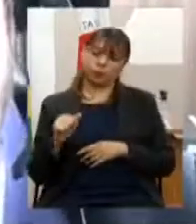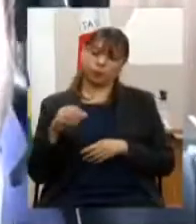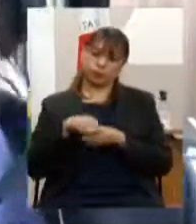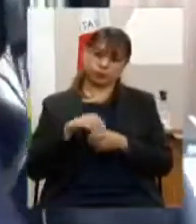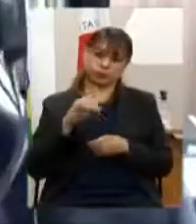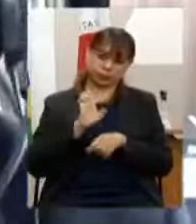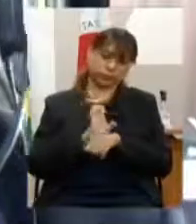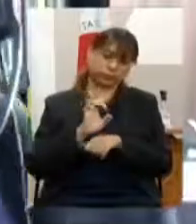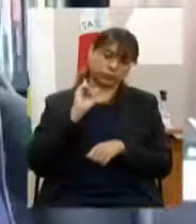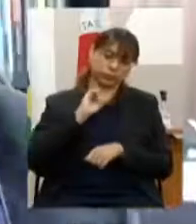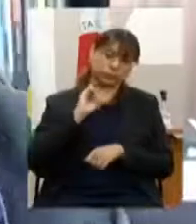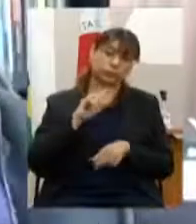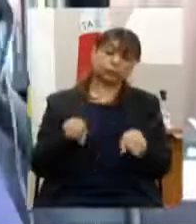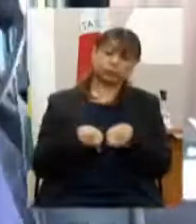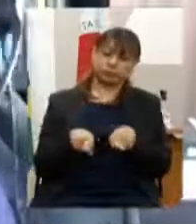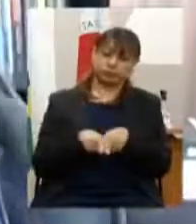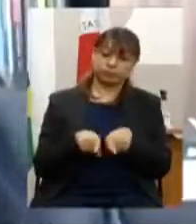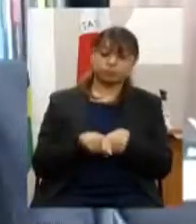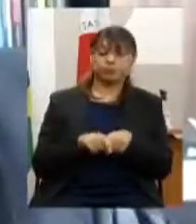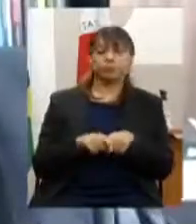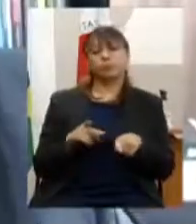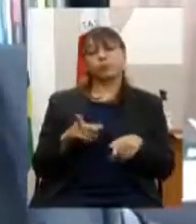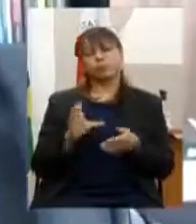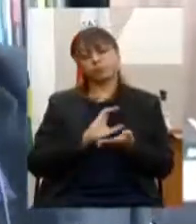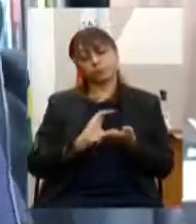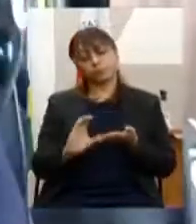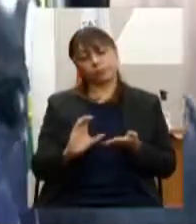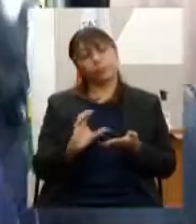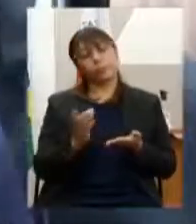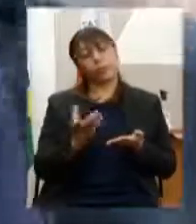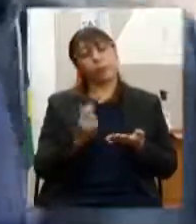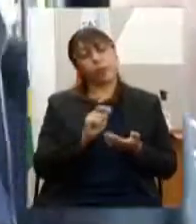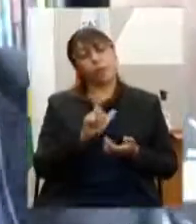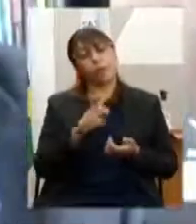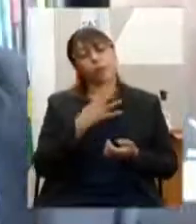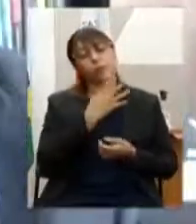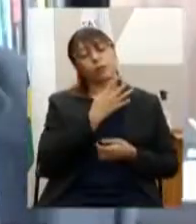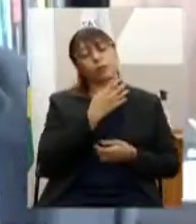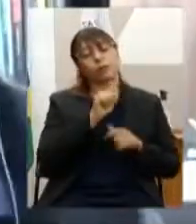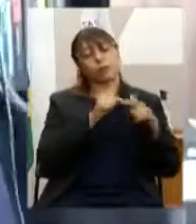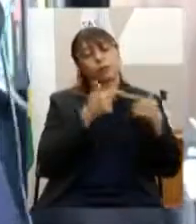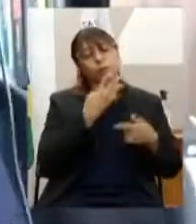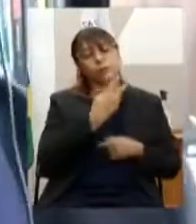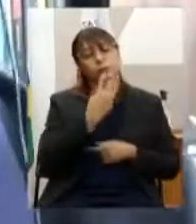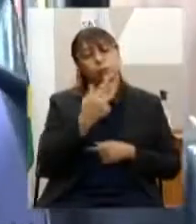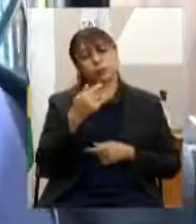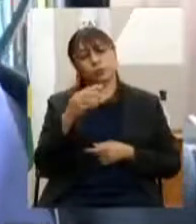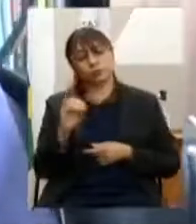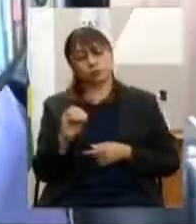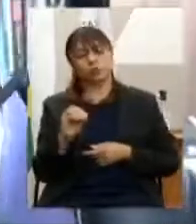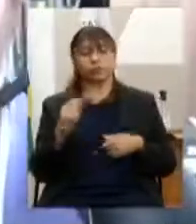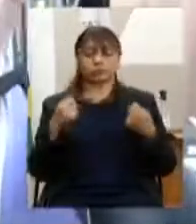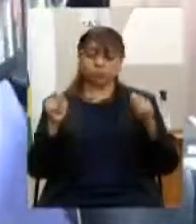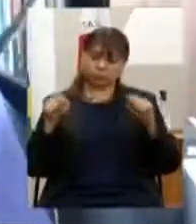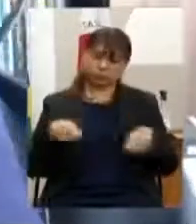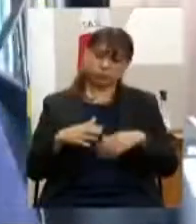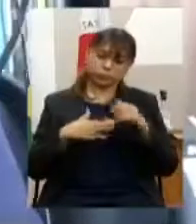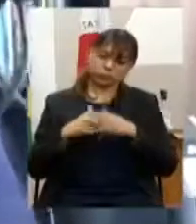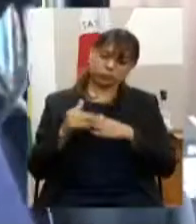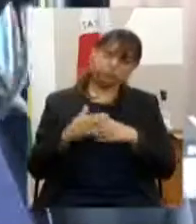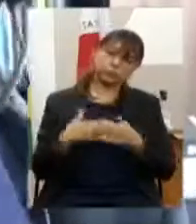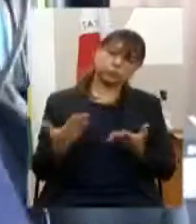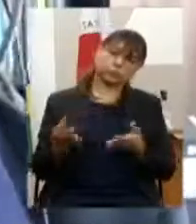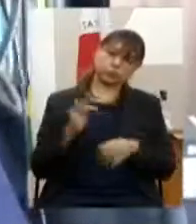acrescentar recurso na meta financeira da ação 4270 capacitação técnica em cultura